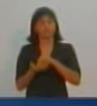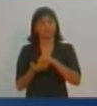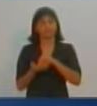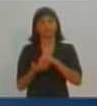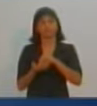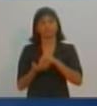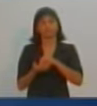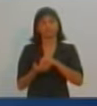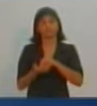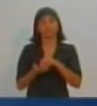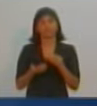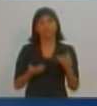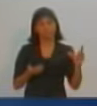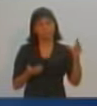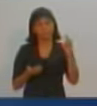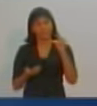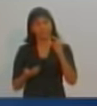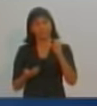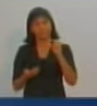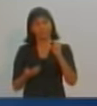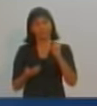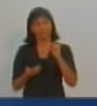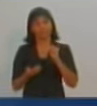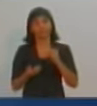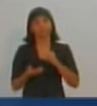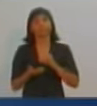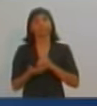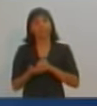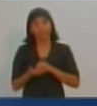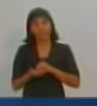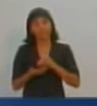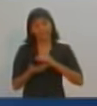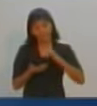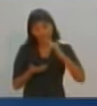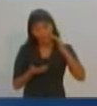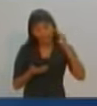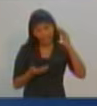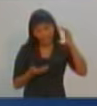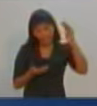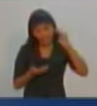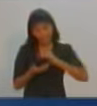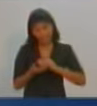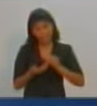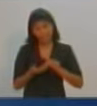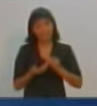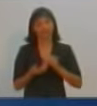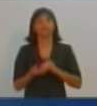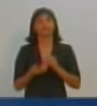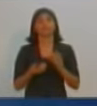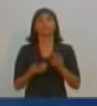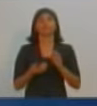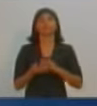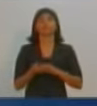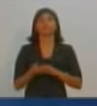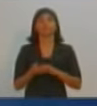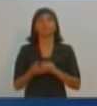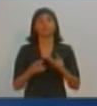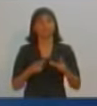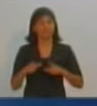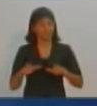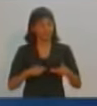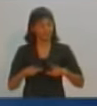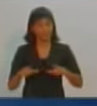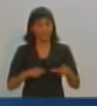propostas que nós temos para minimizar esse problema é também criar um programa chamado Creche Parceira, que é a creche até às 19 horas para as mães que efetivamente